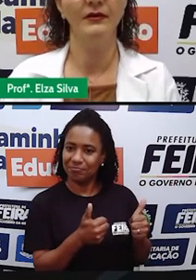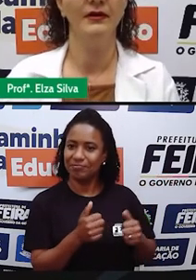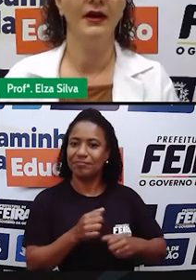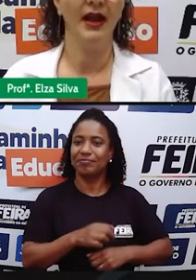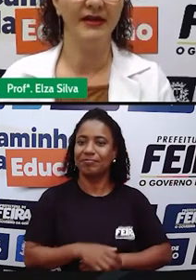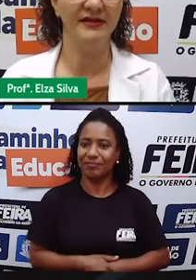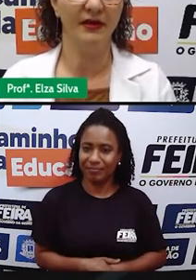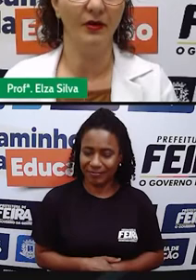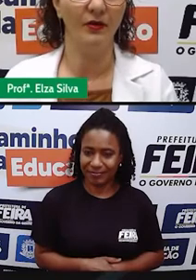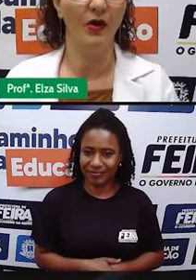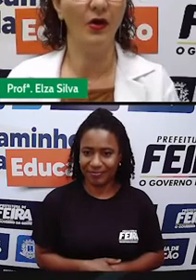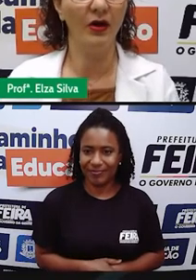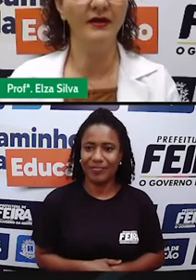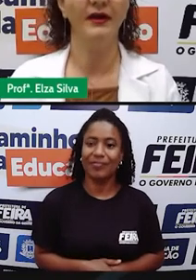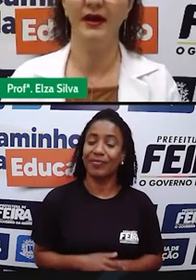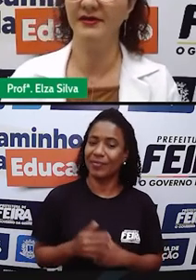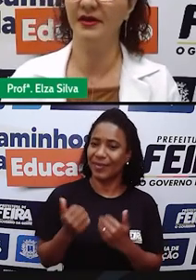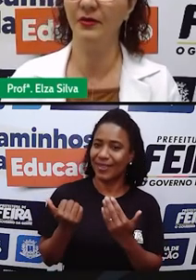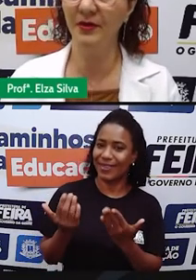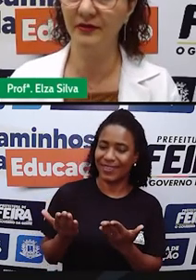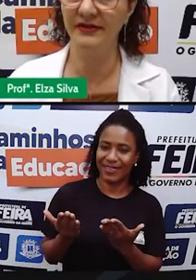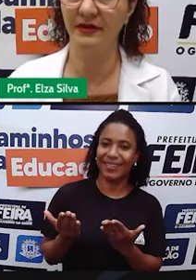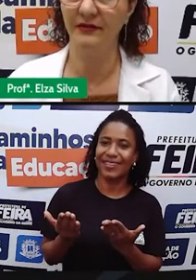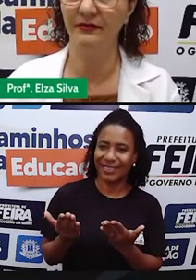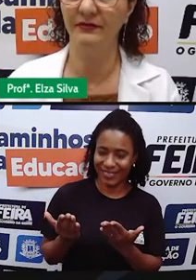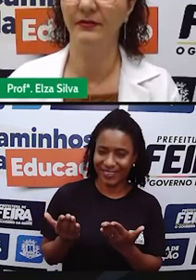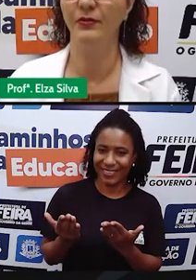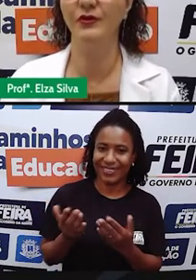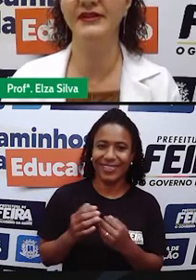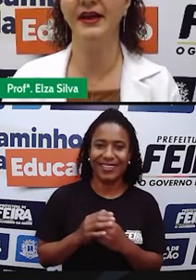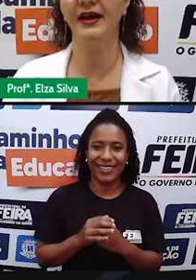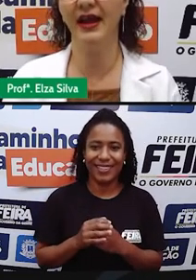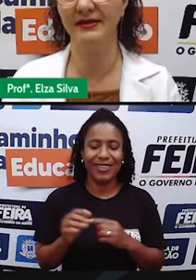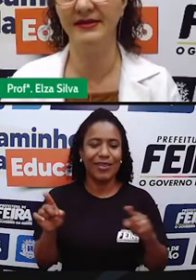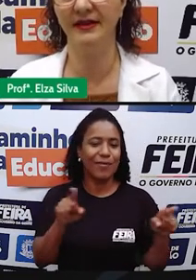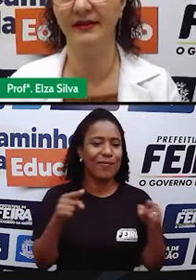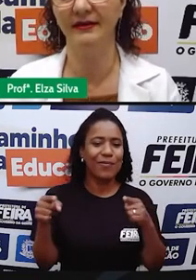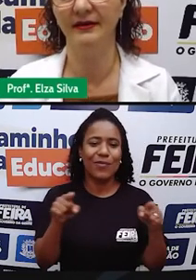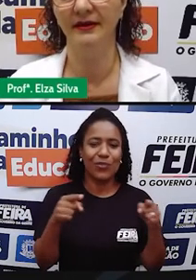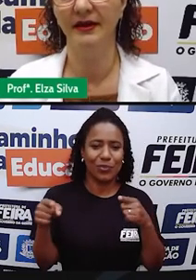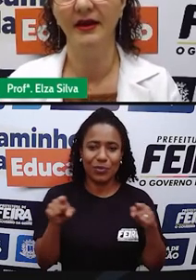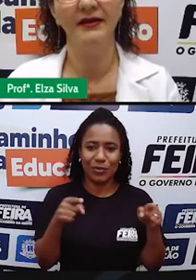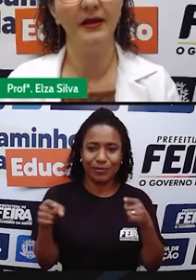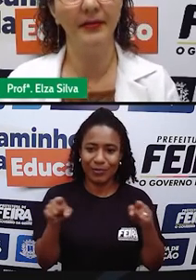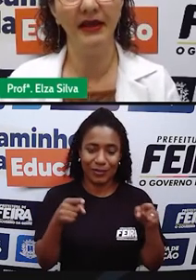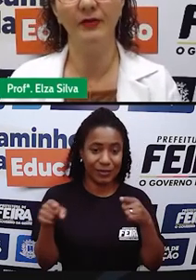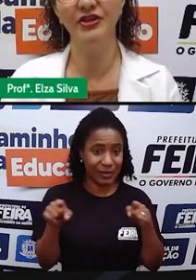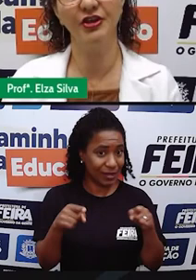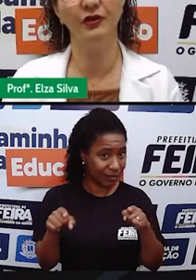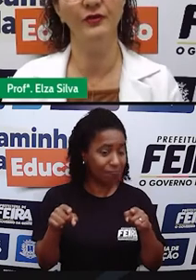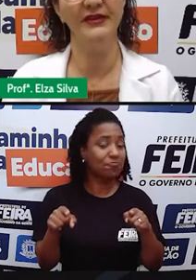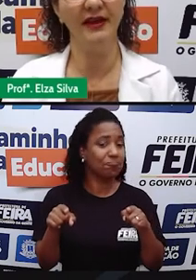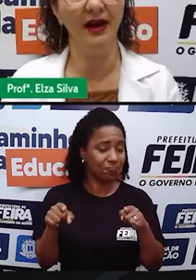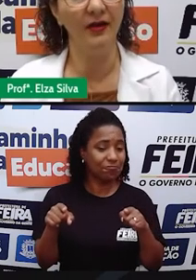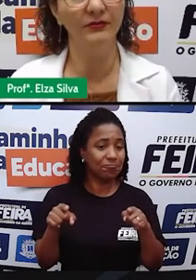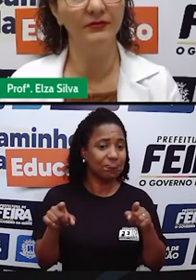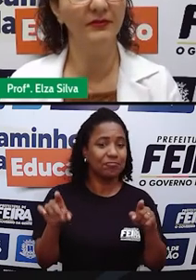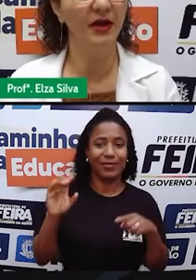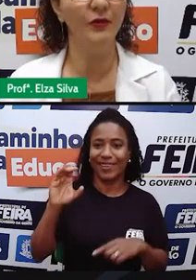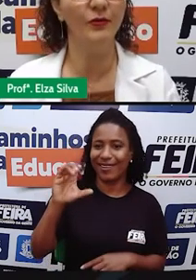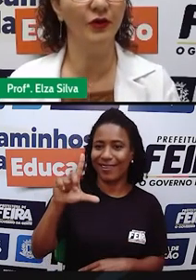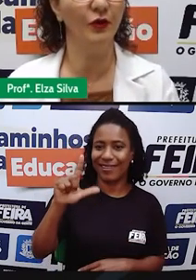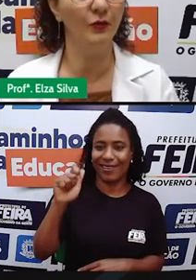Musical, classical. Or, classical, musical. Música clássica. Também é um estilo musical